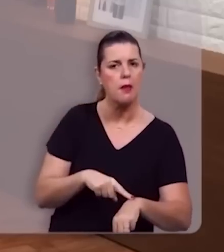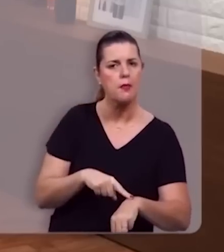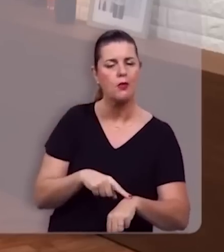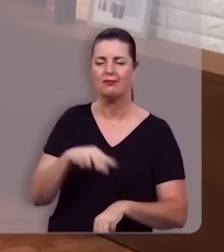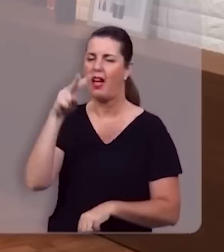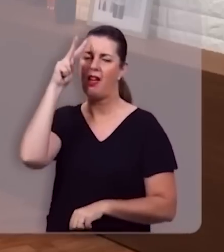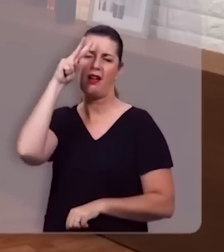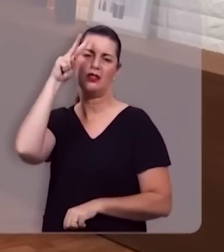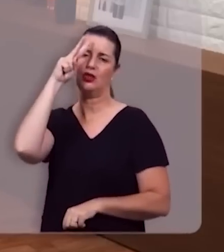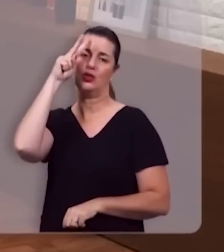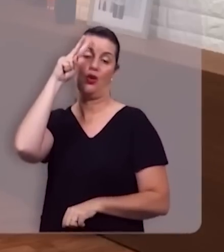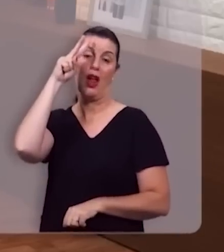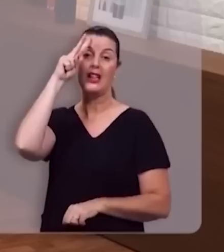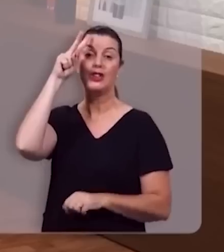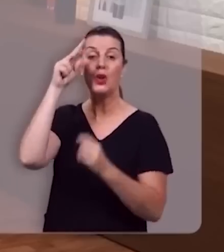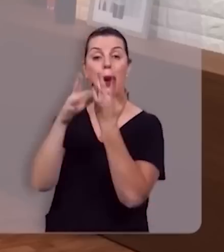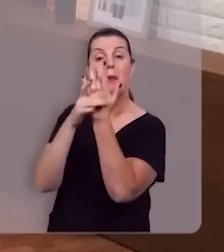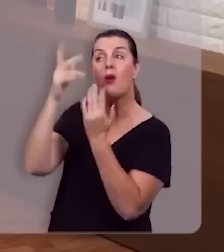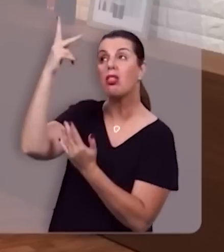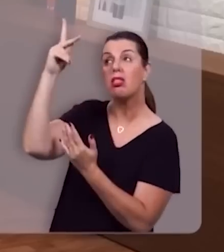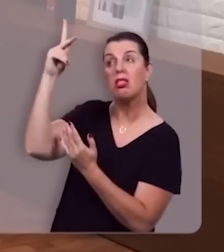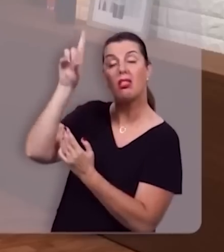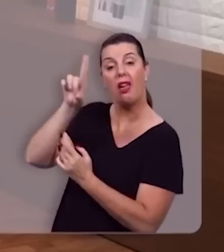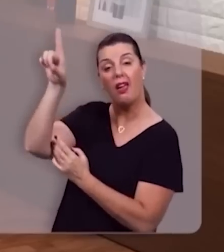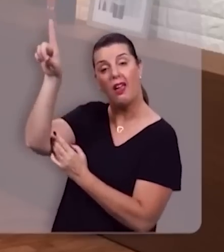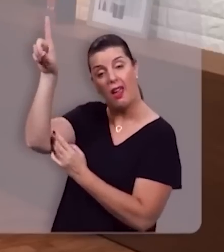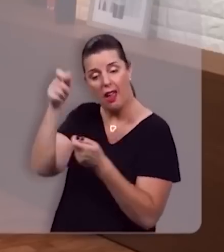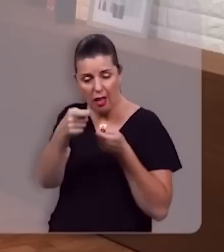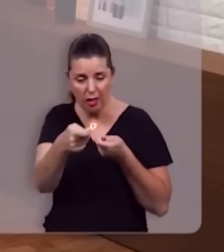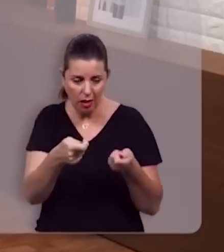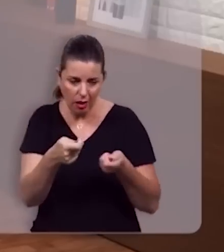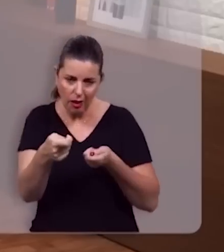A história está nas mãos de Deus. É ele quem vai conduzindo a história.